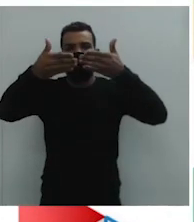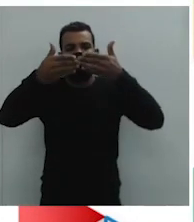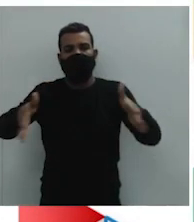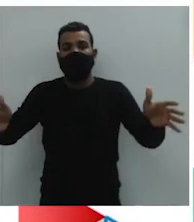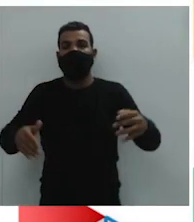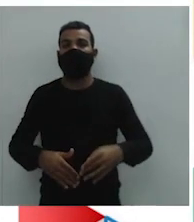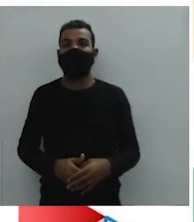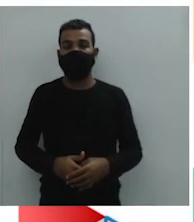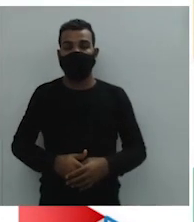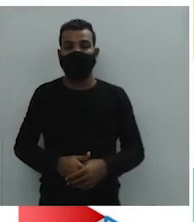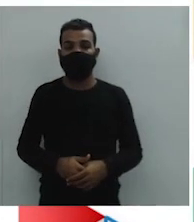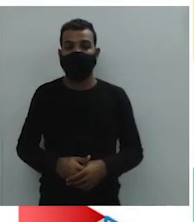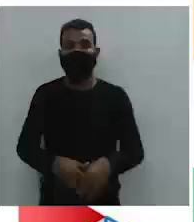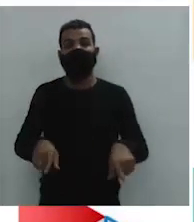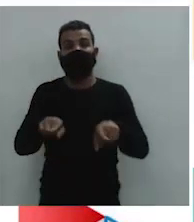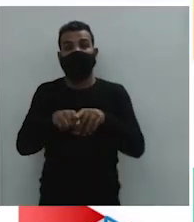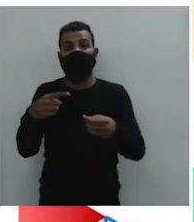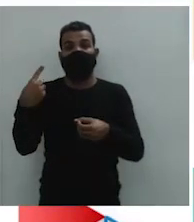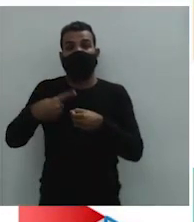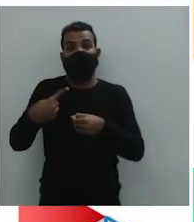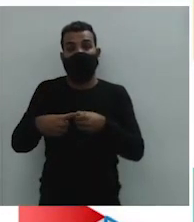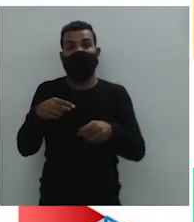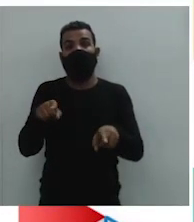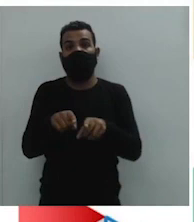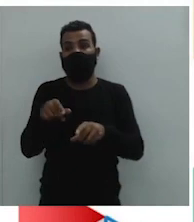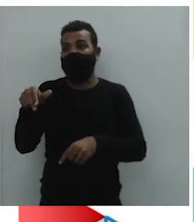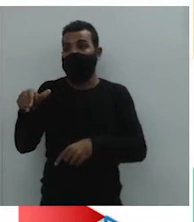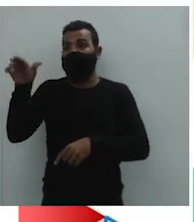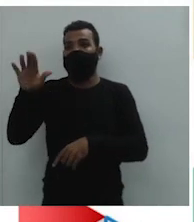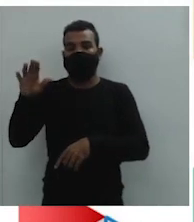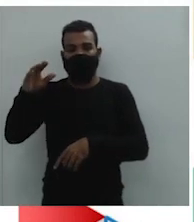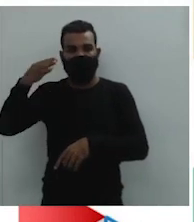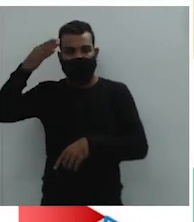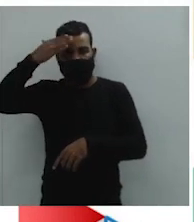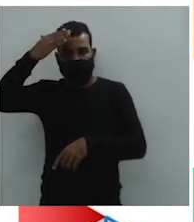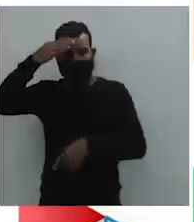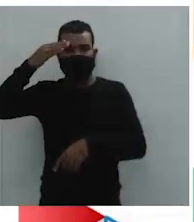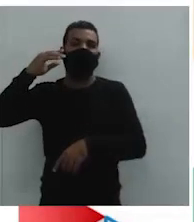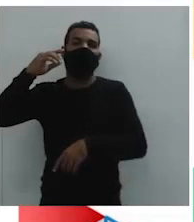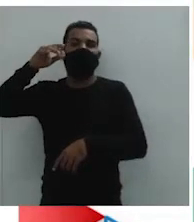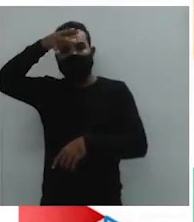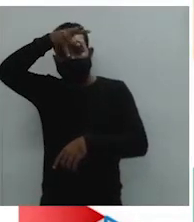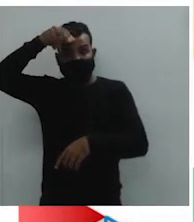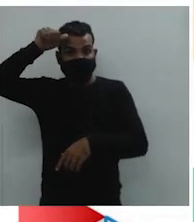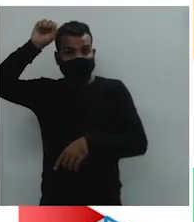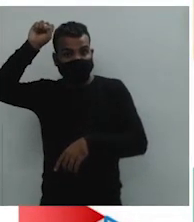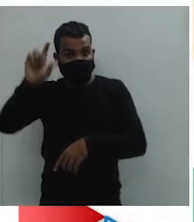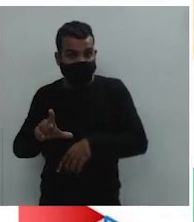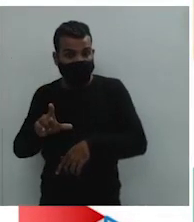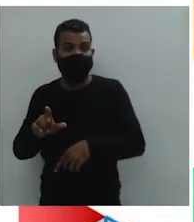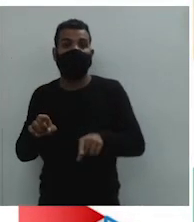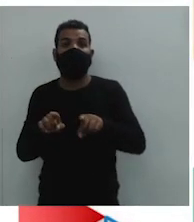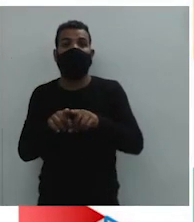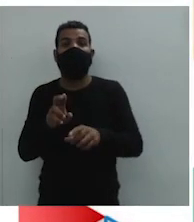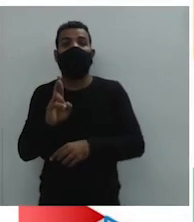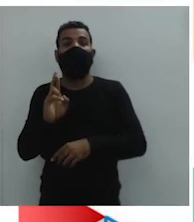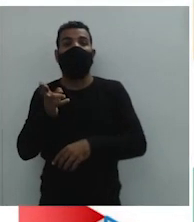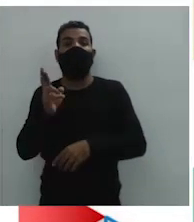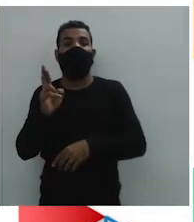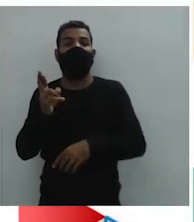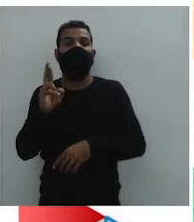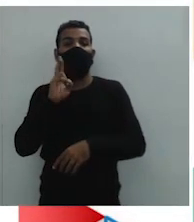e no interior do sudeste, no norte do Paraná, no Mato Grosso do Sul e Rondônia.